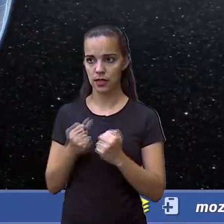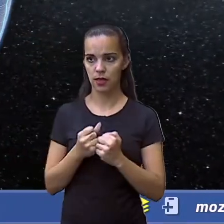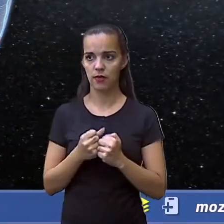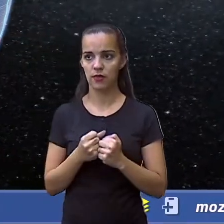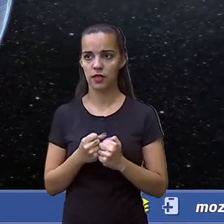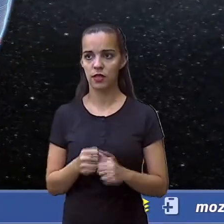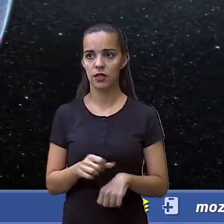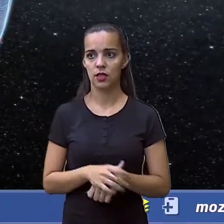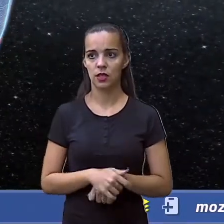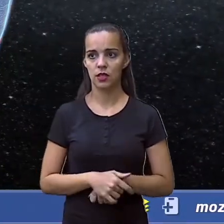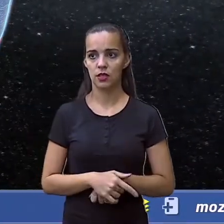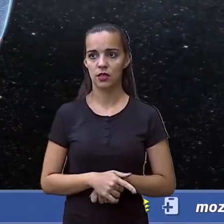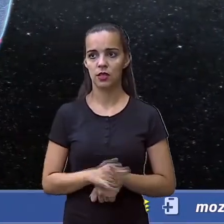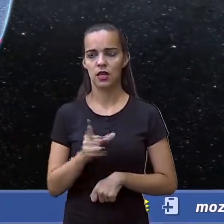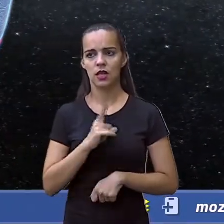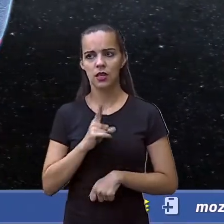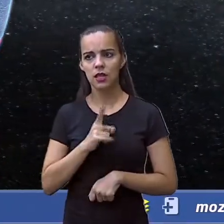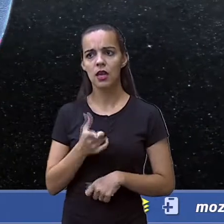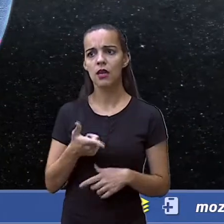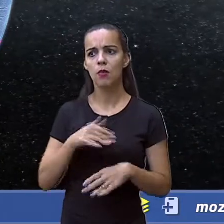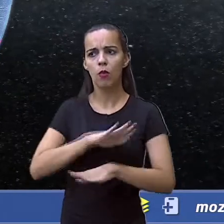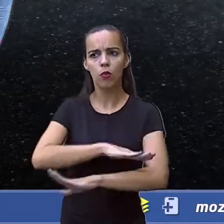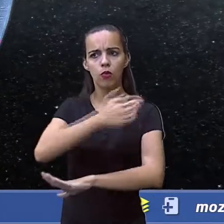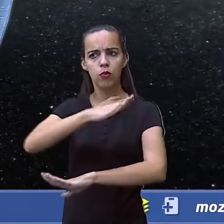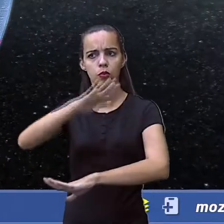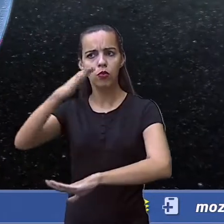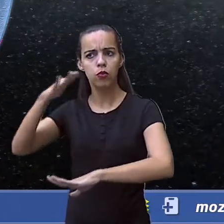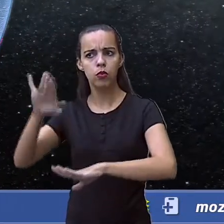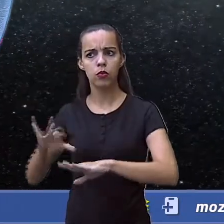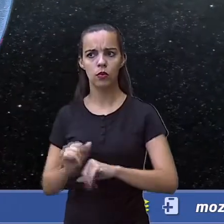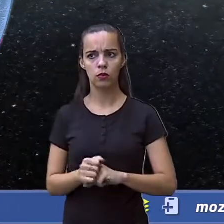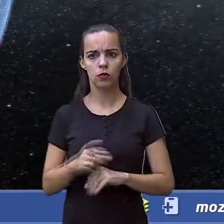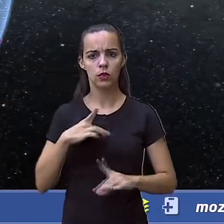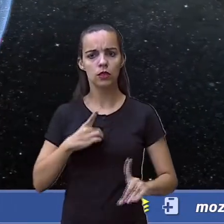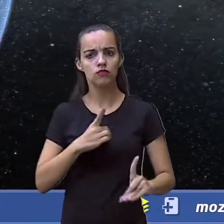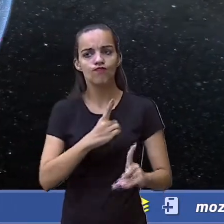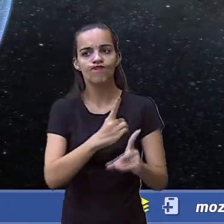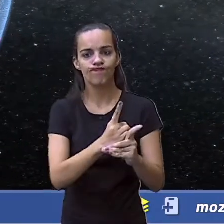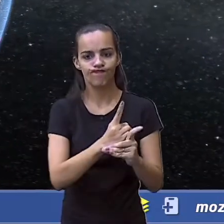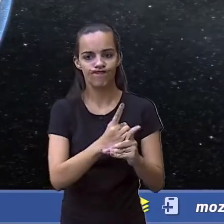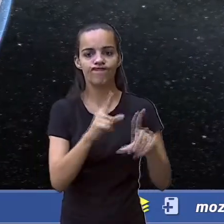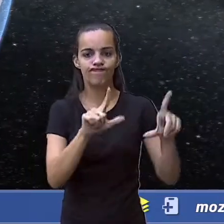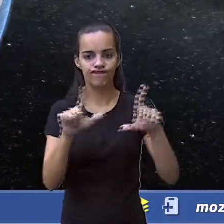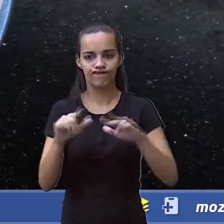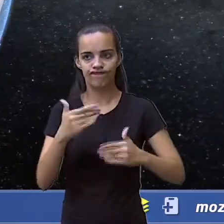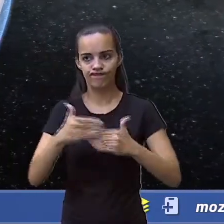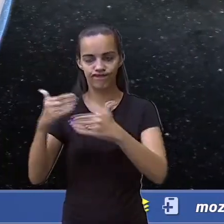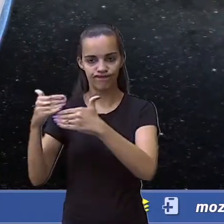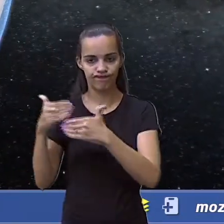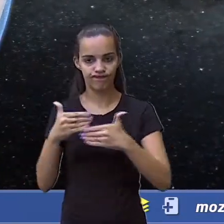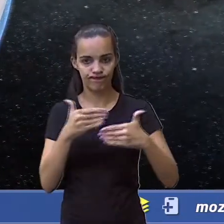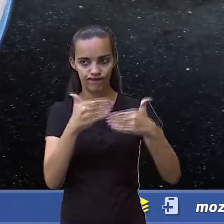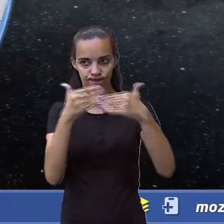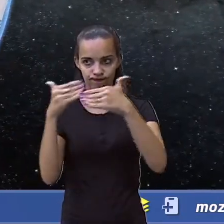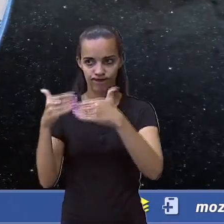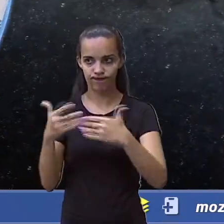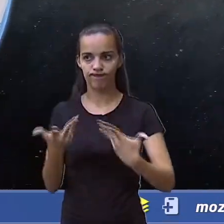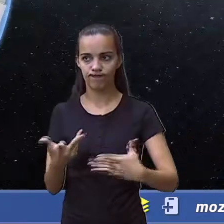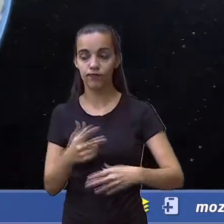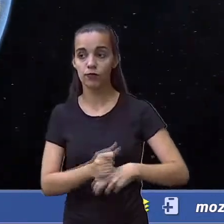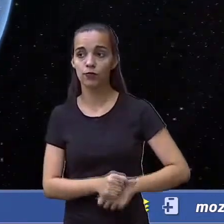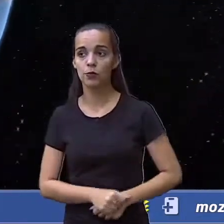cadeia de montanhas. Resultado do encontro de placas nesta região.